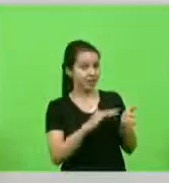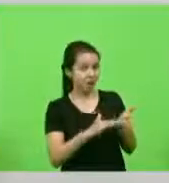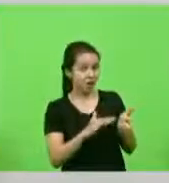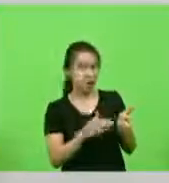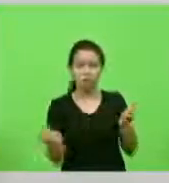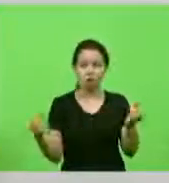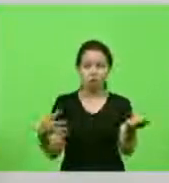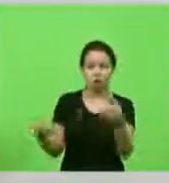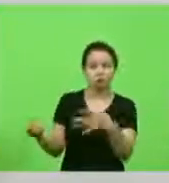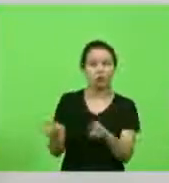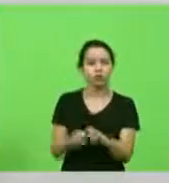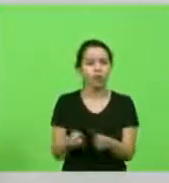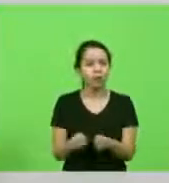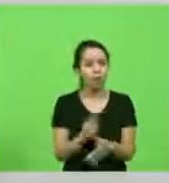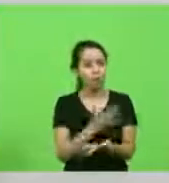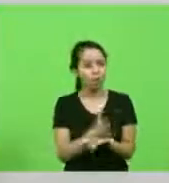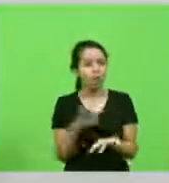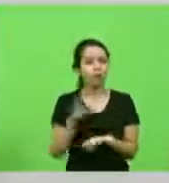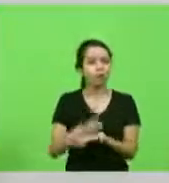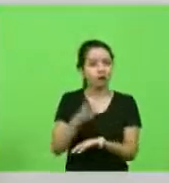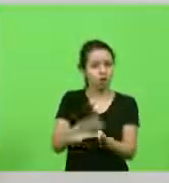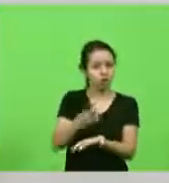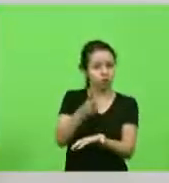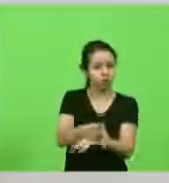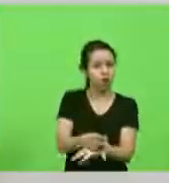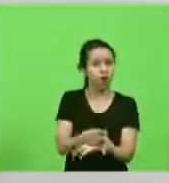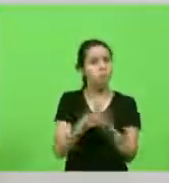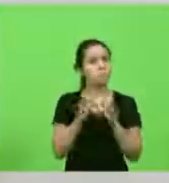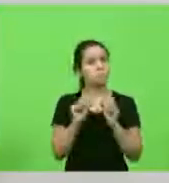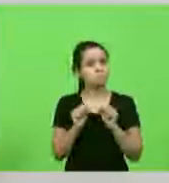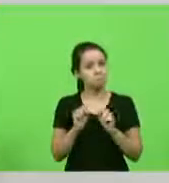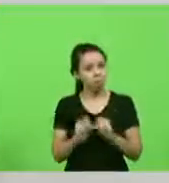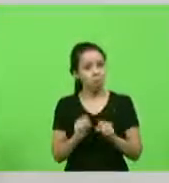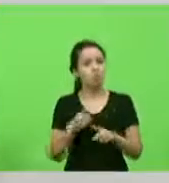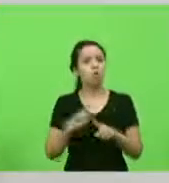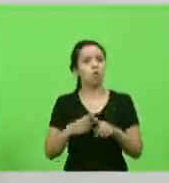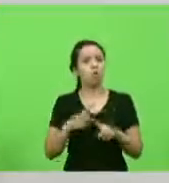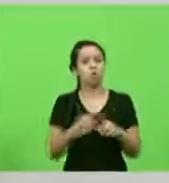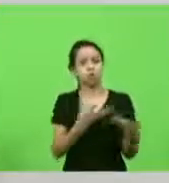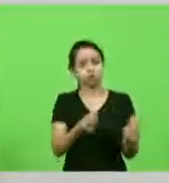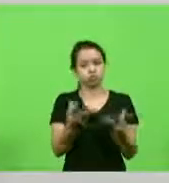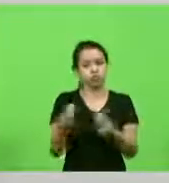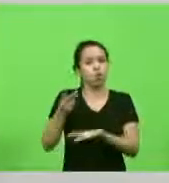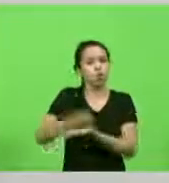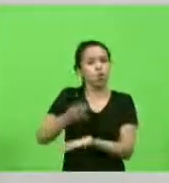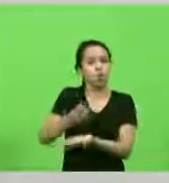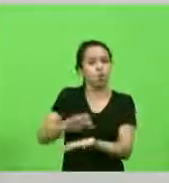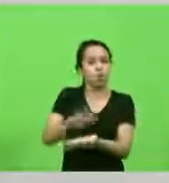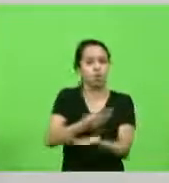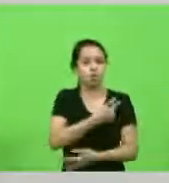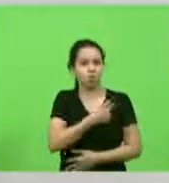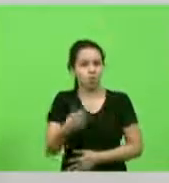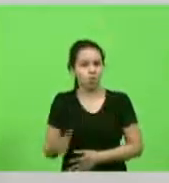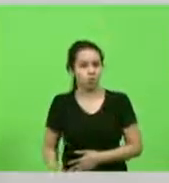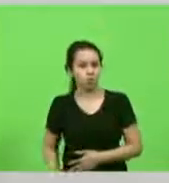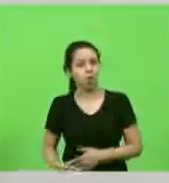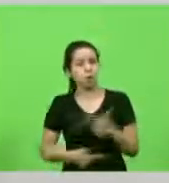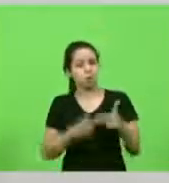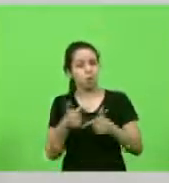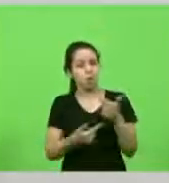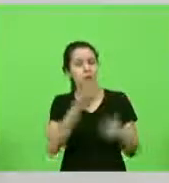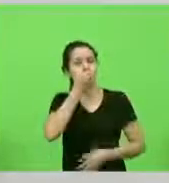que permanecerão porque muitos deles podem permanecer no governo e devem permanecer no governo pelo brilhante trabalho que vem